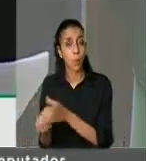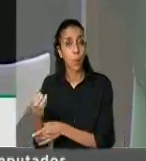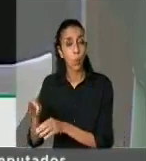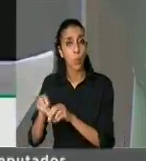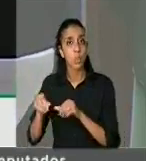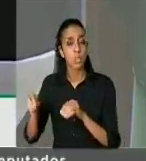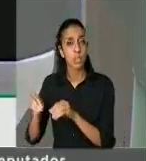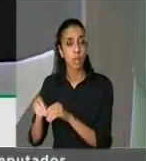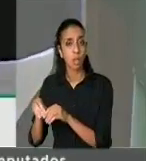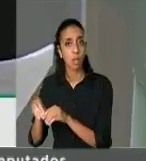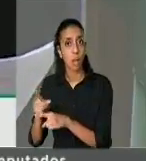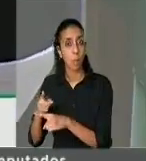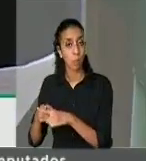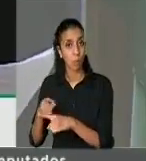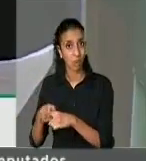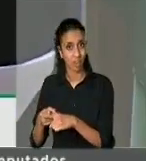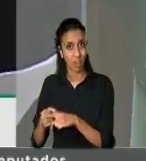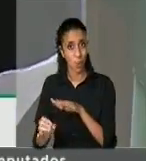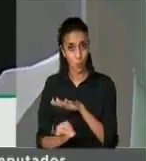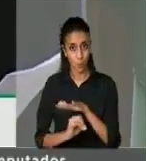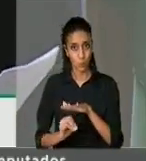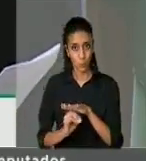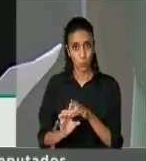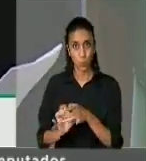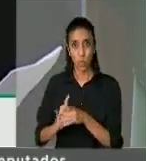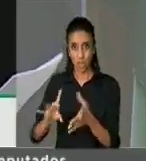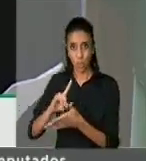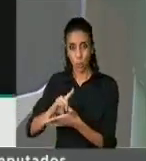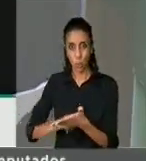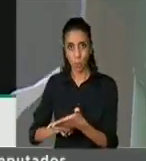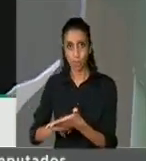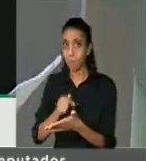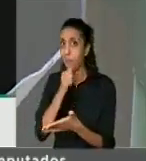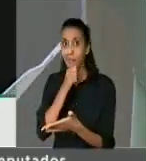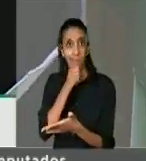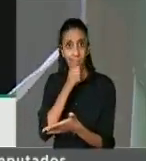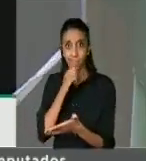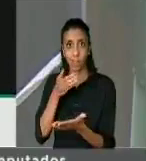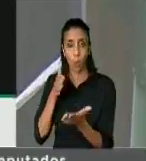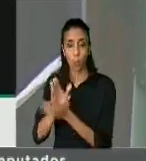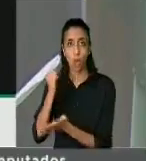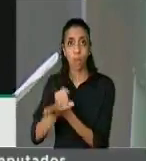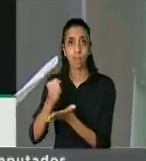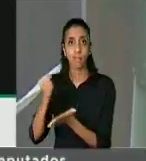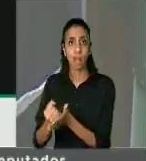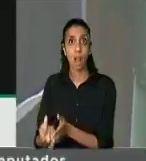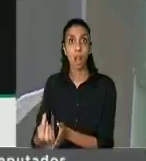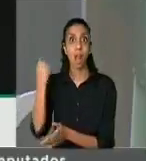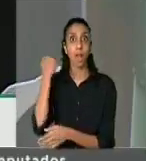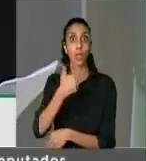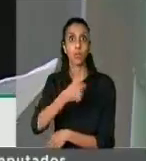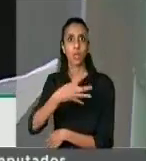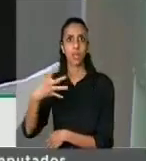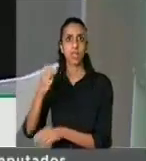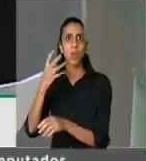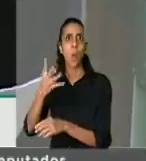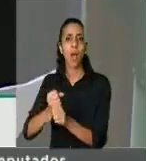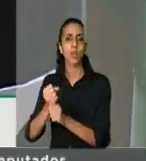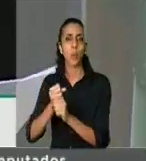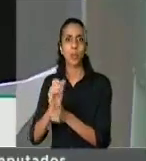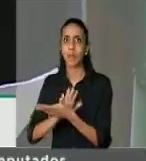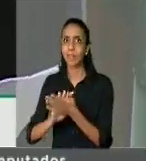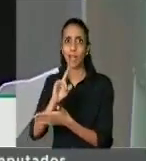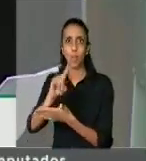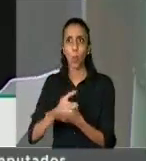o órgão licenciador ainda não providenciou o registro requerido em 2013, há quatro anos. E há